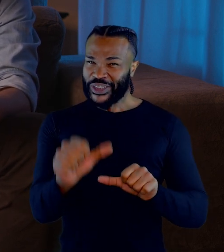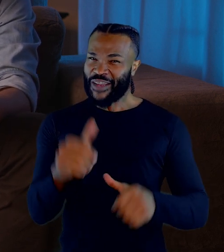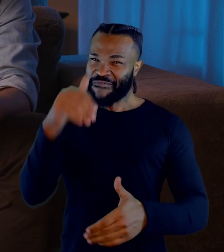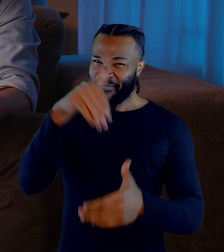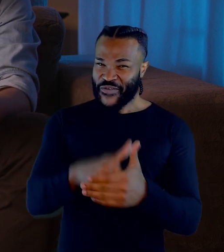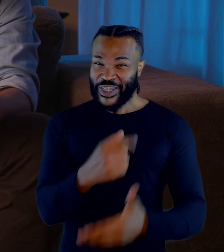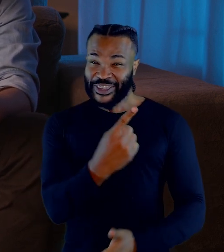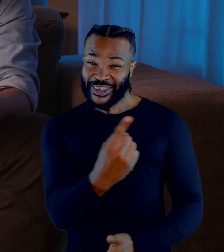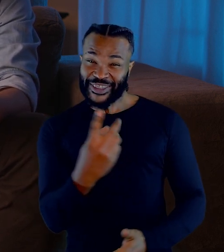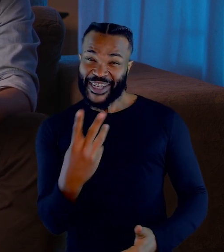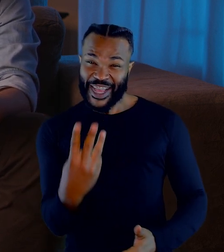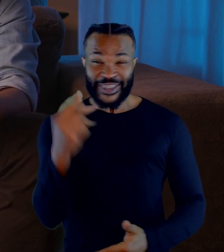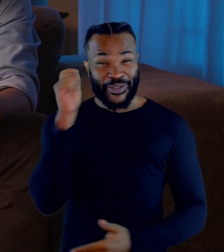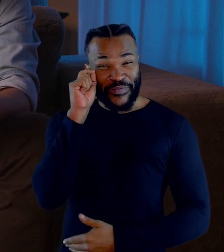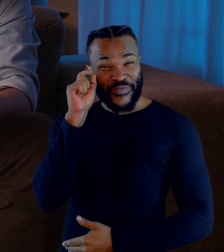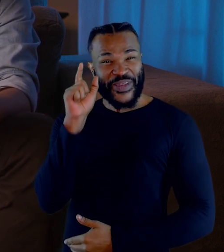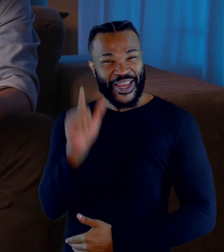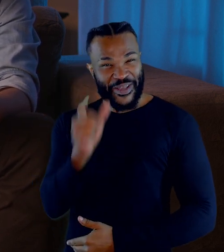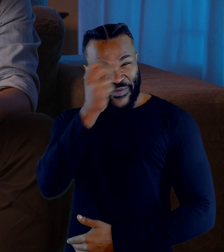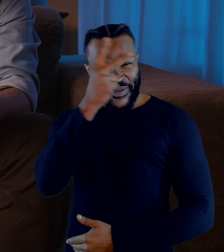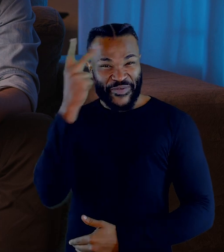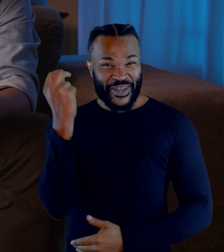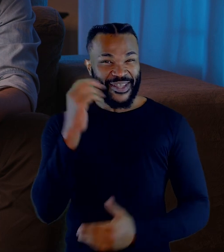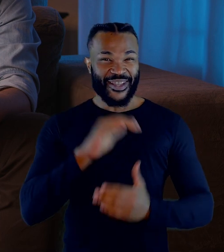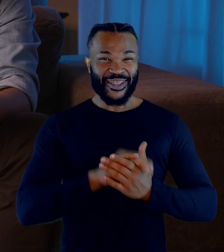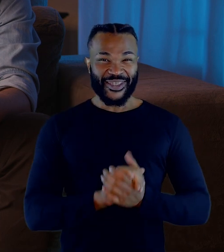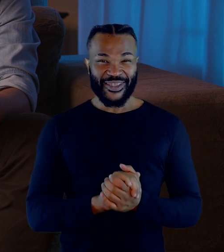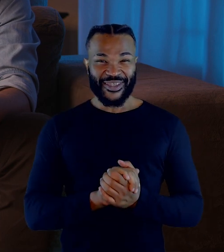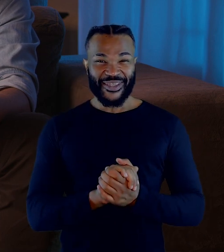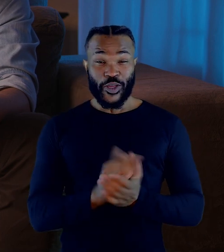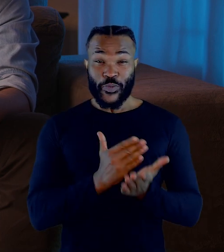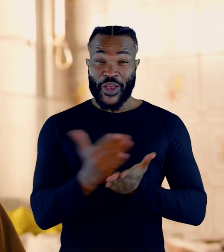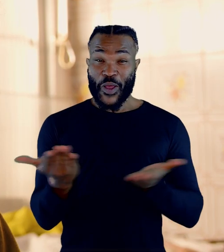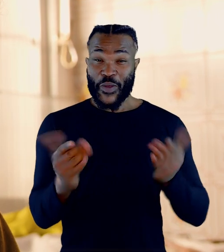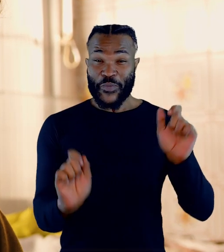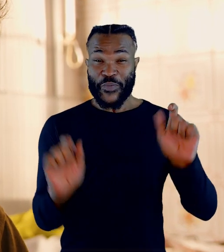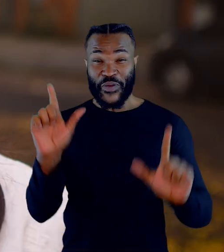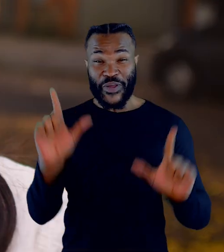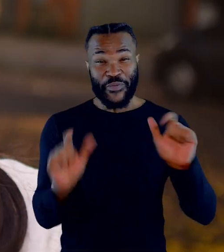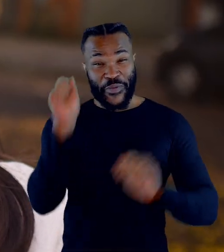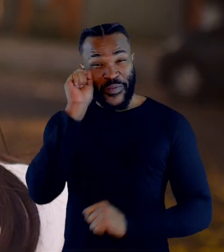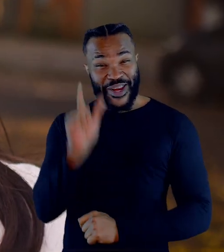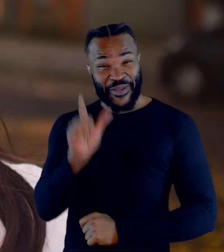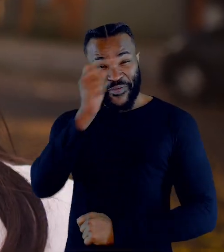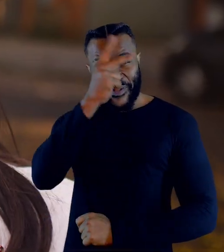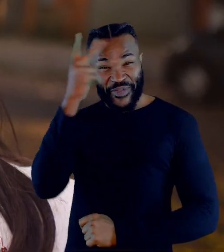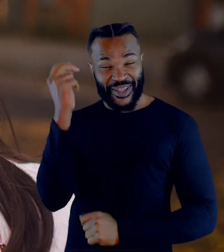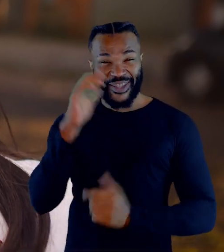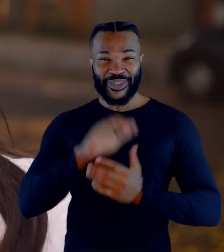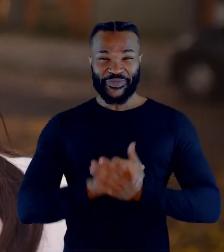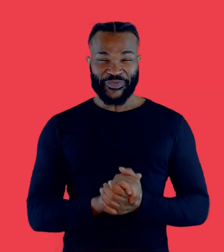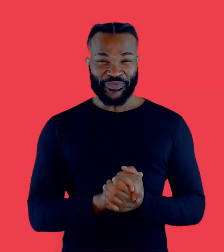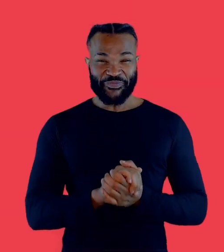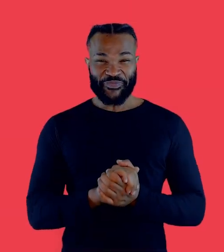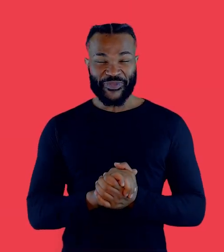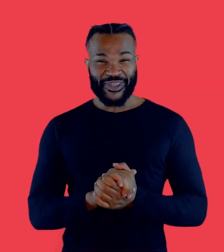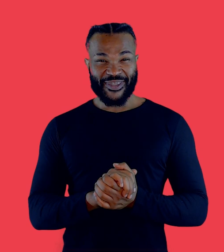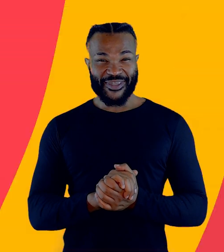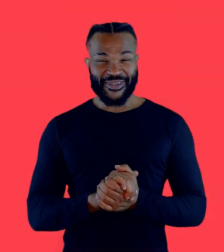mudança. Vote 13, Maria Prefeita. Começa agora o programa da Maria Prefeita.